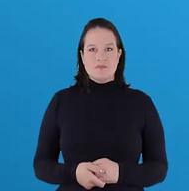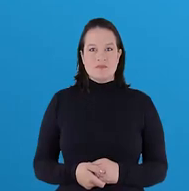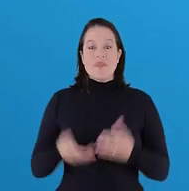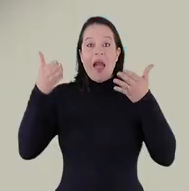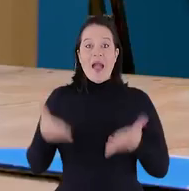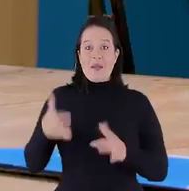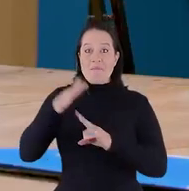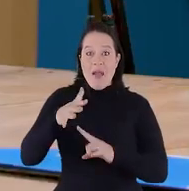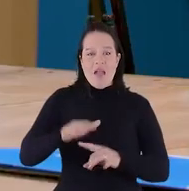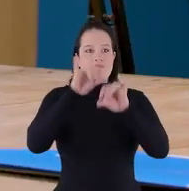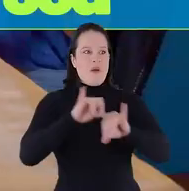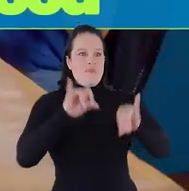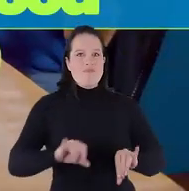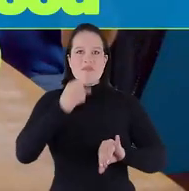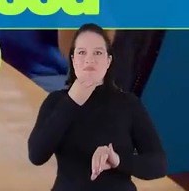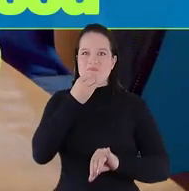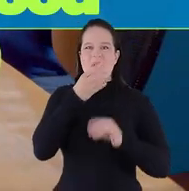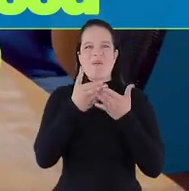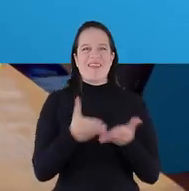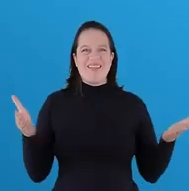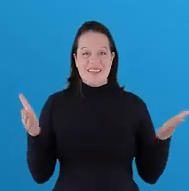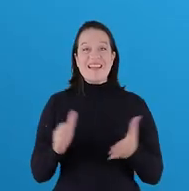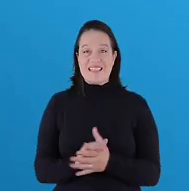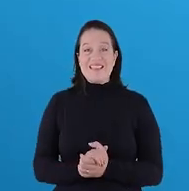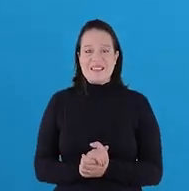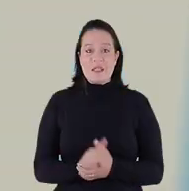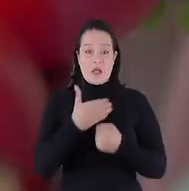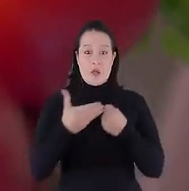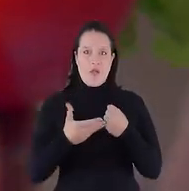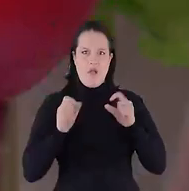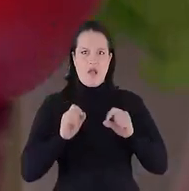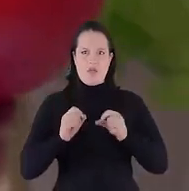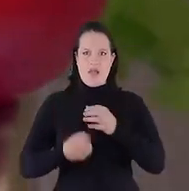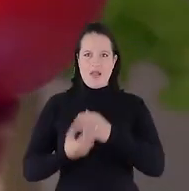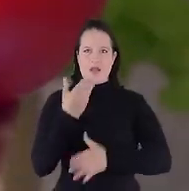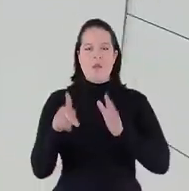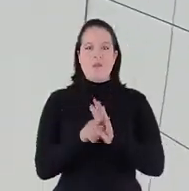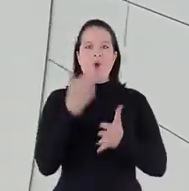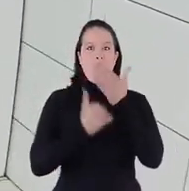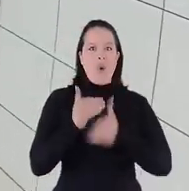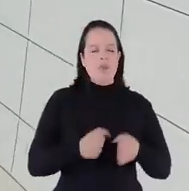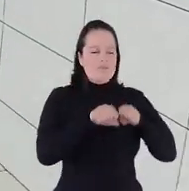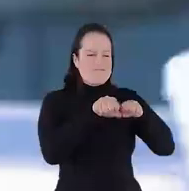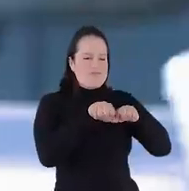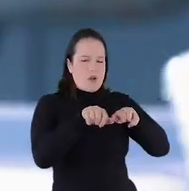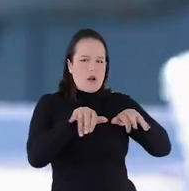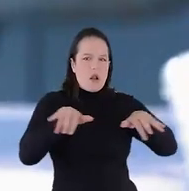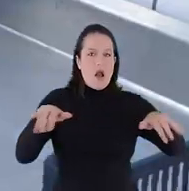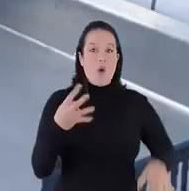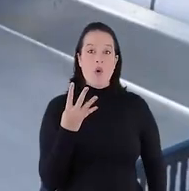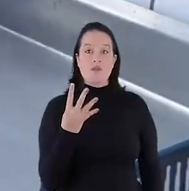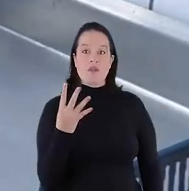O que não falta aqui é notícia boa, Paraná! O governo do estado criou o Banco de Alimentos Comida Boa, que